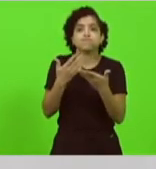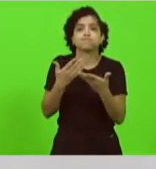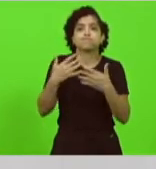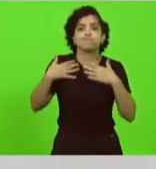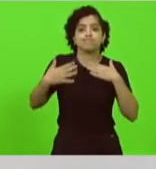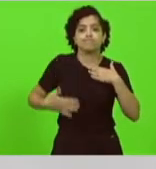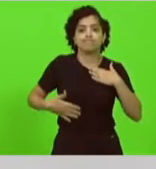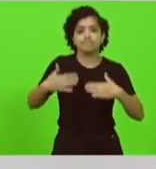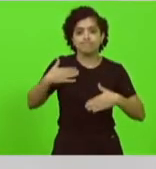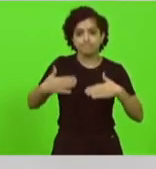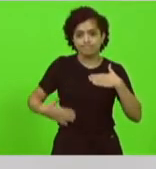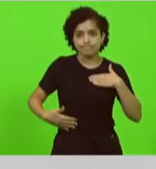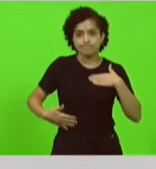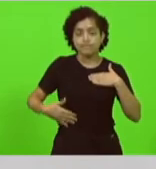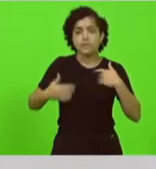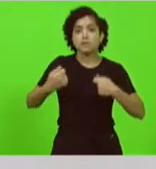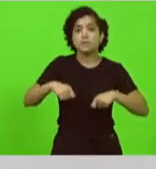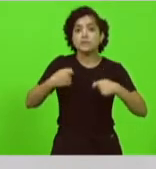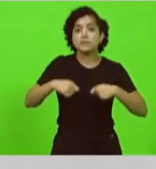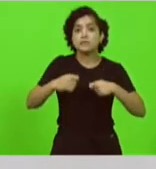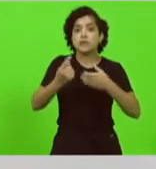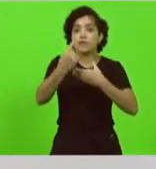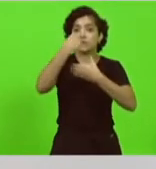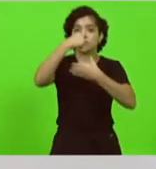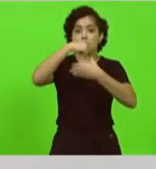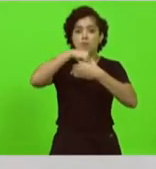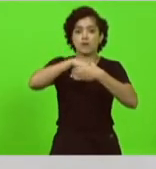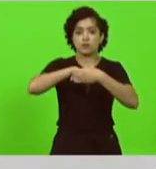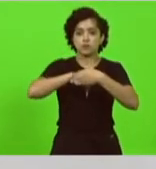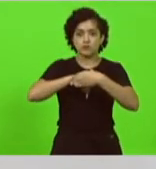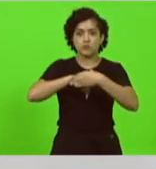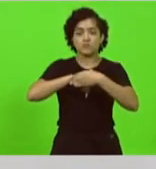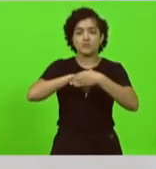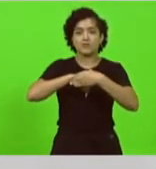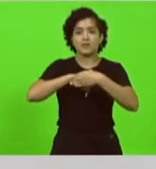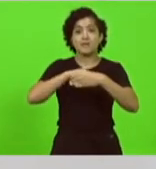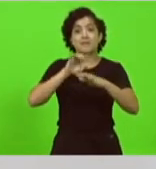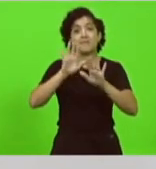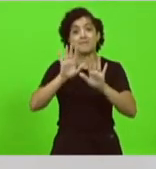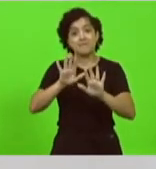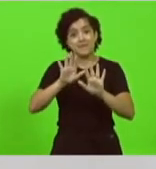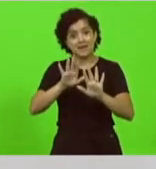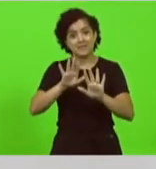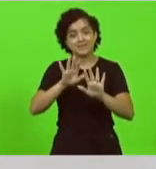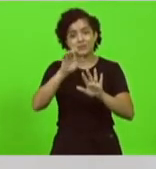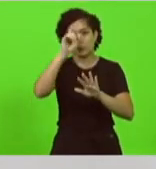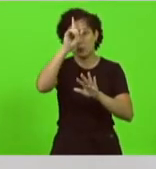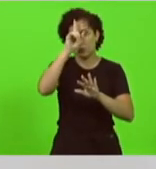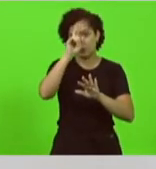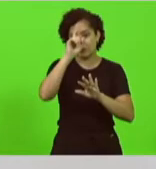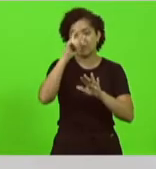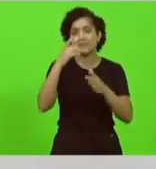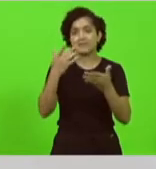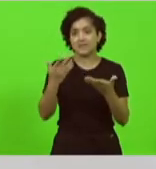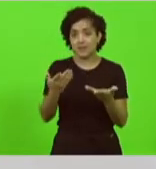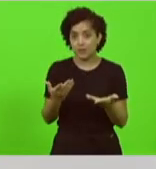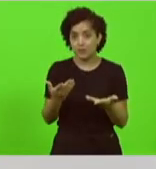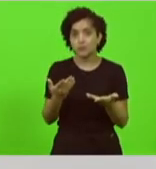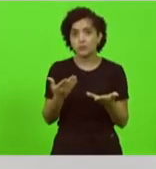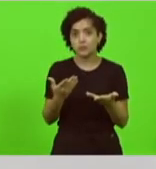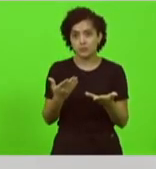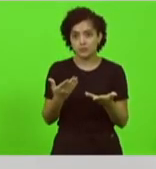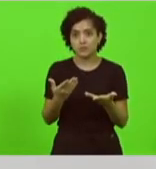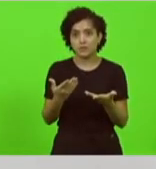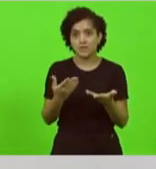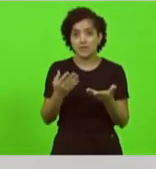fazer uma endoscopia entretanto o hospital infantil estava com os